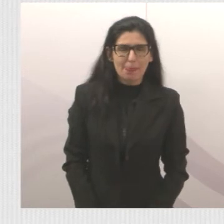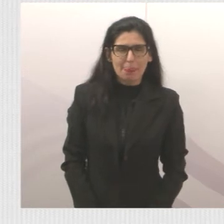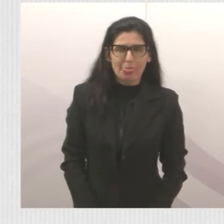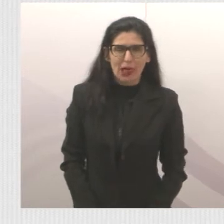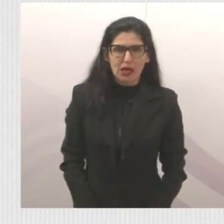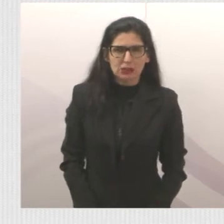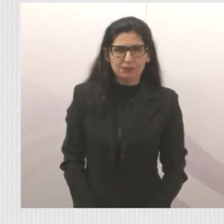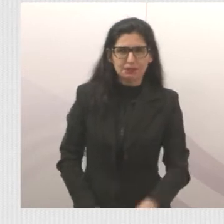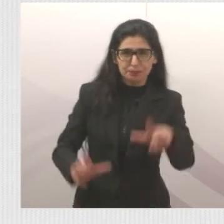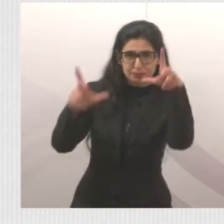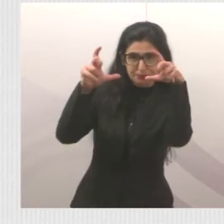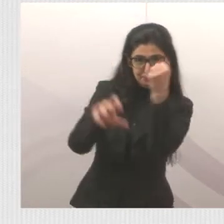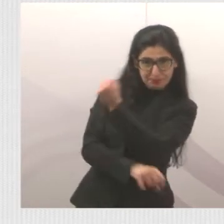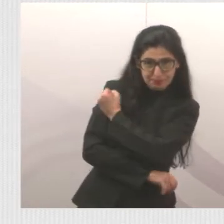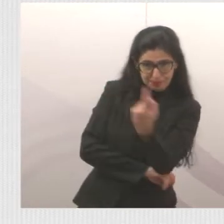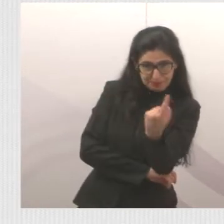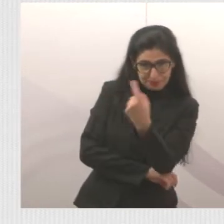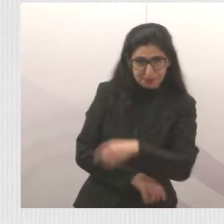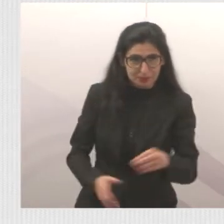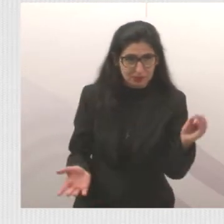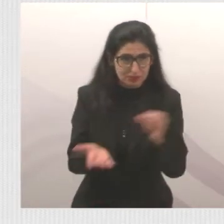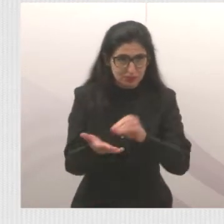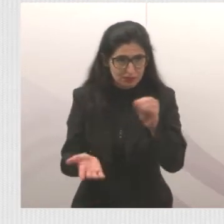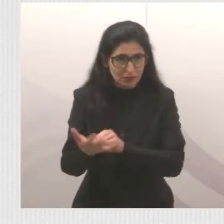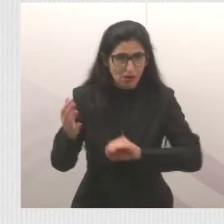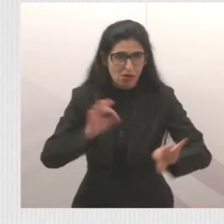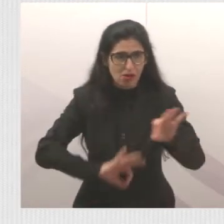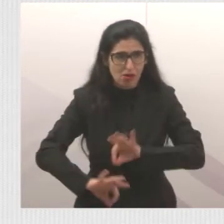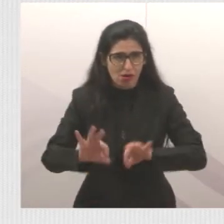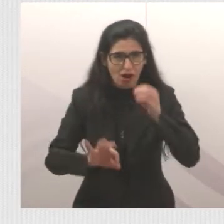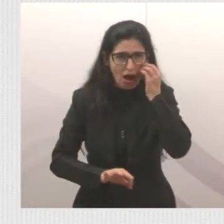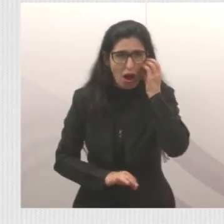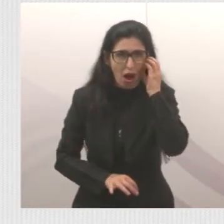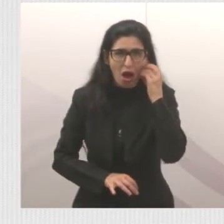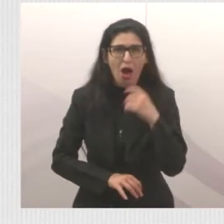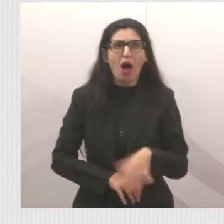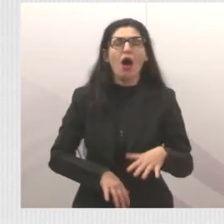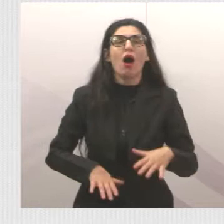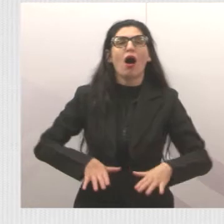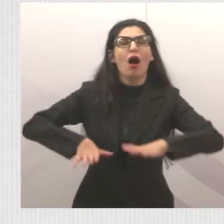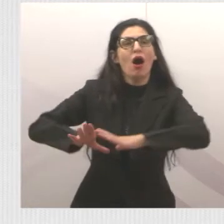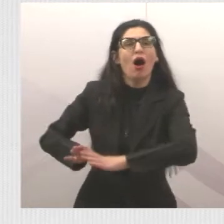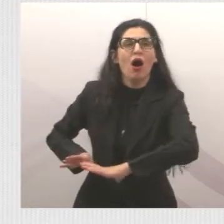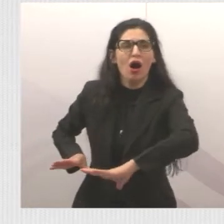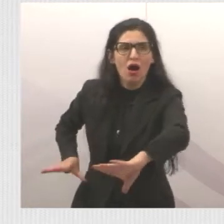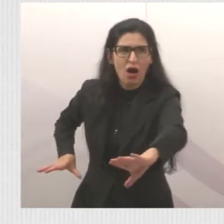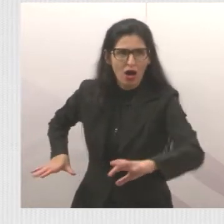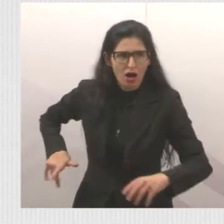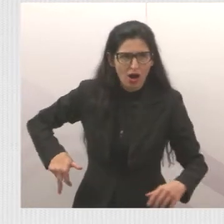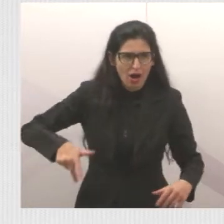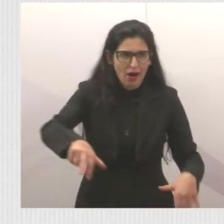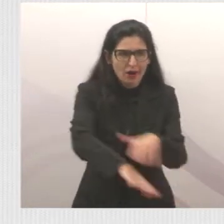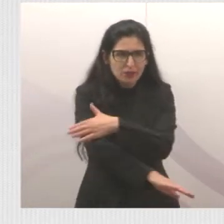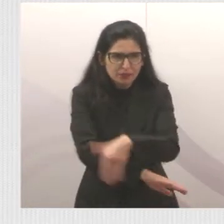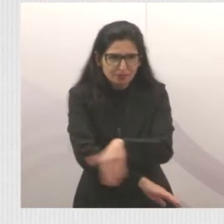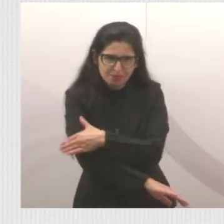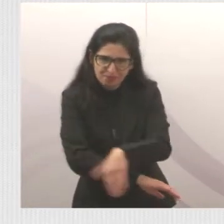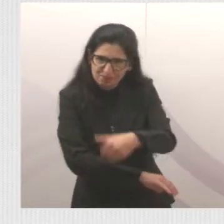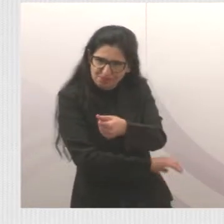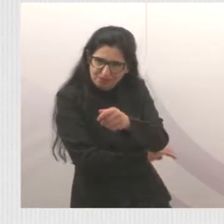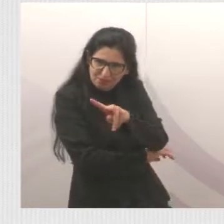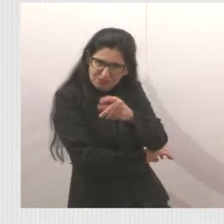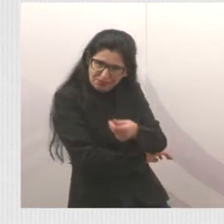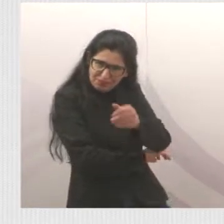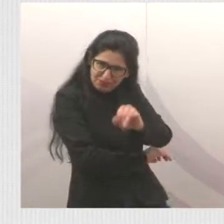A foto 1. Falta de manutenção da guia, da calçada, da rua Havaí,